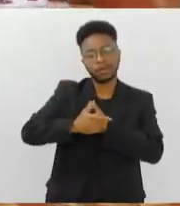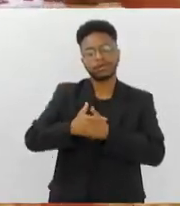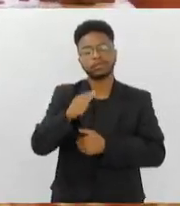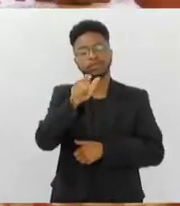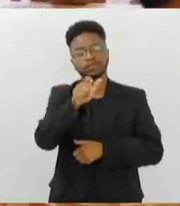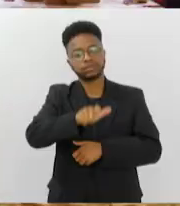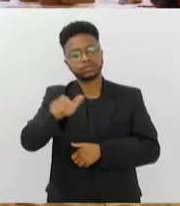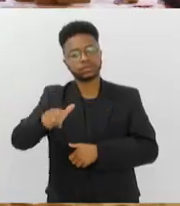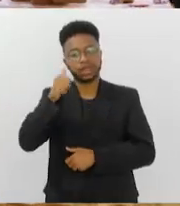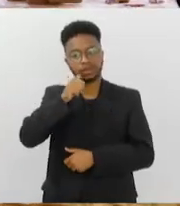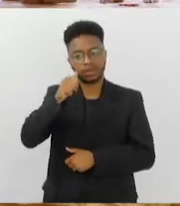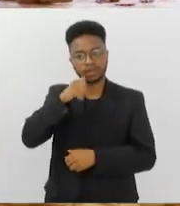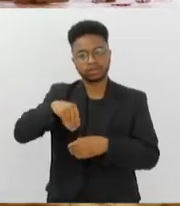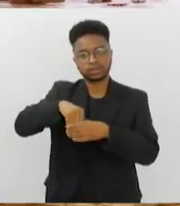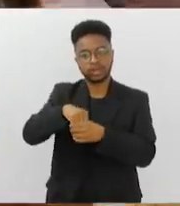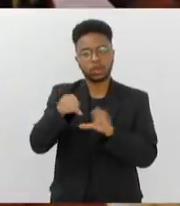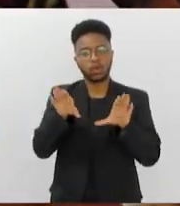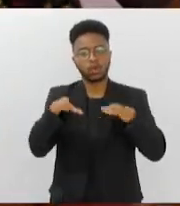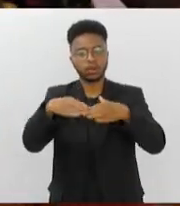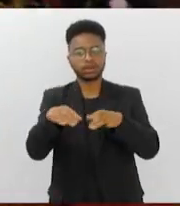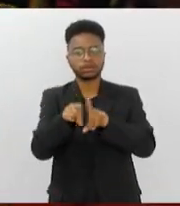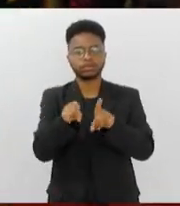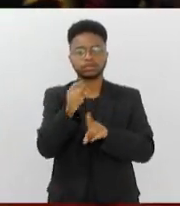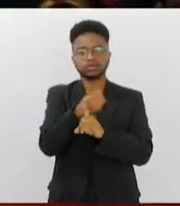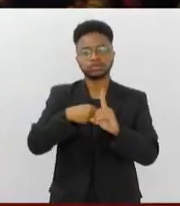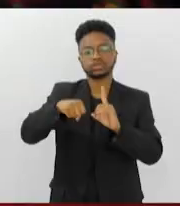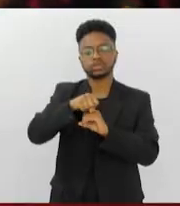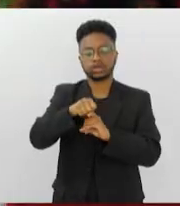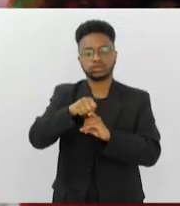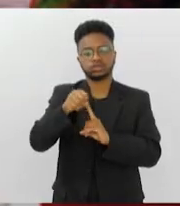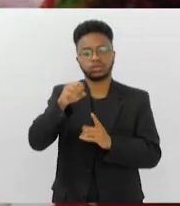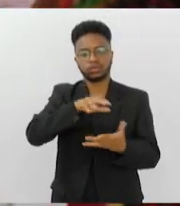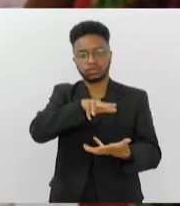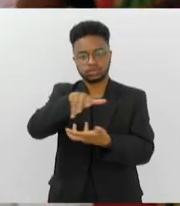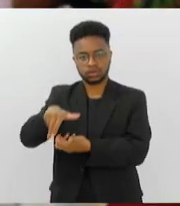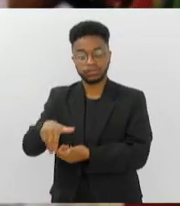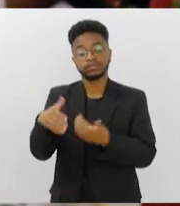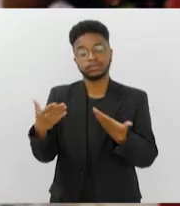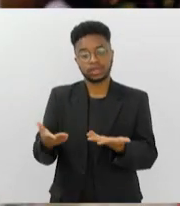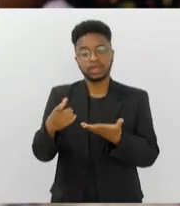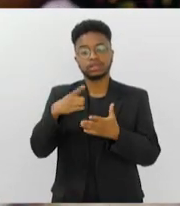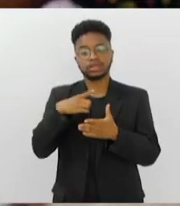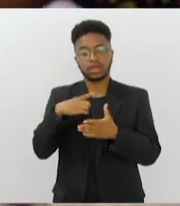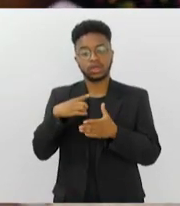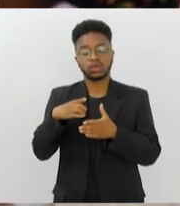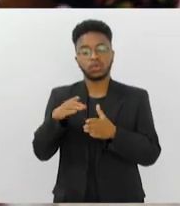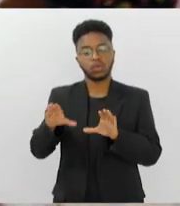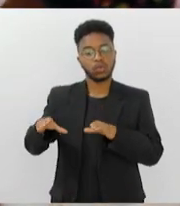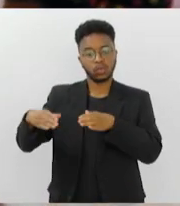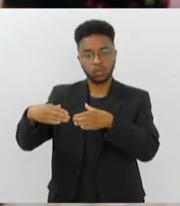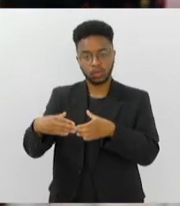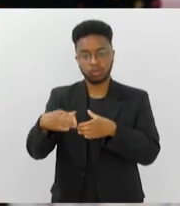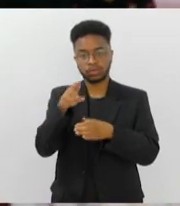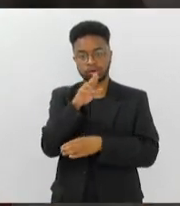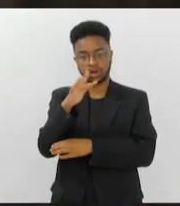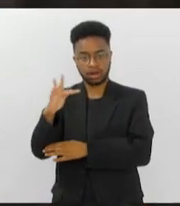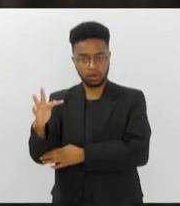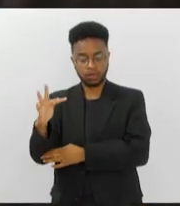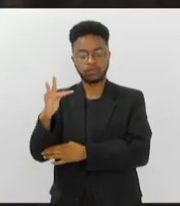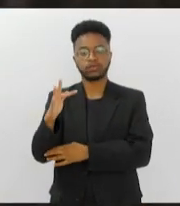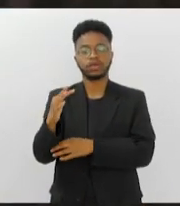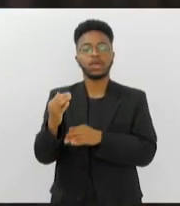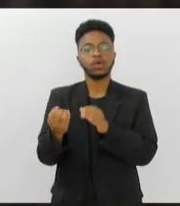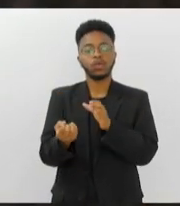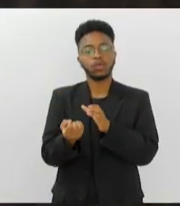comunidades e para a sociedade global. Pensando nisso, o Laboratório Mulheres Indígenas na Wikipédia da Universidade Federal Fluminense vem